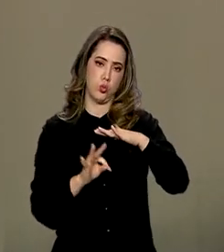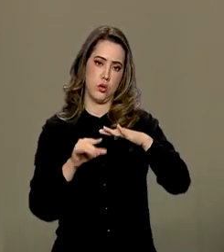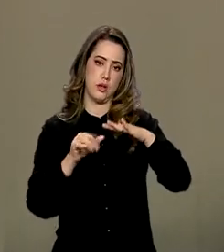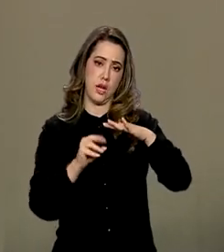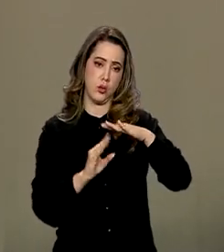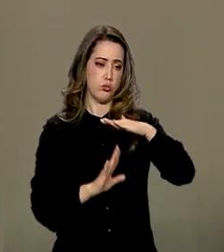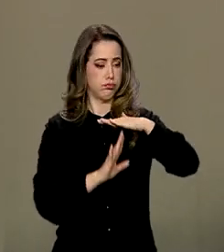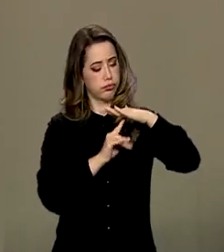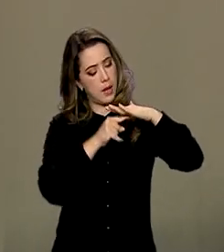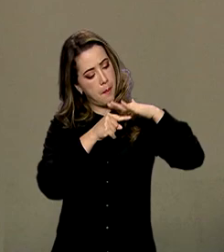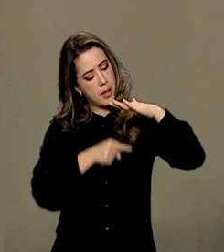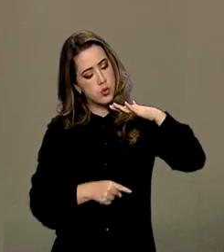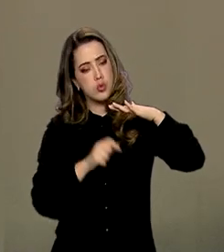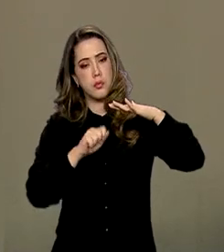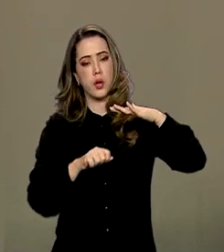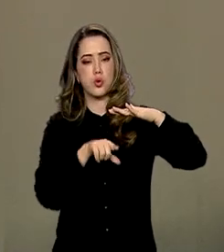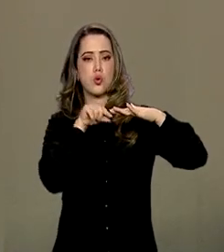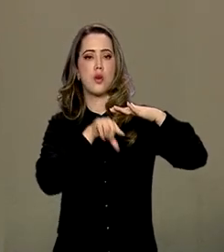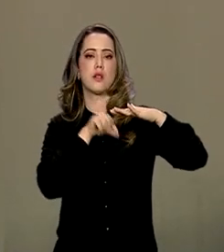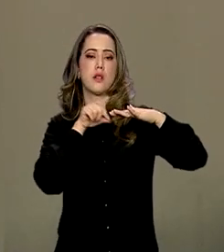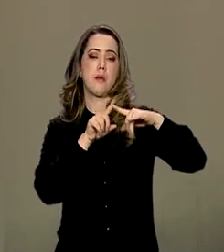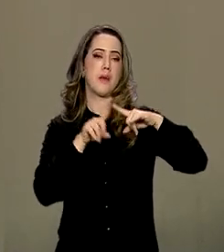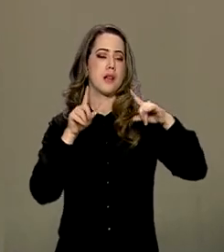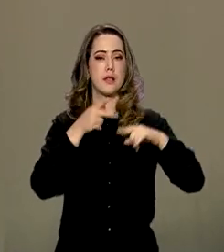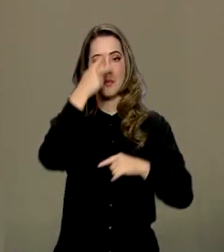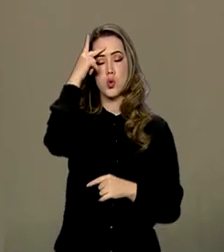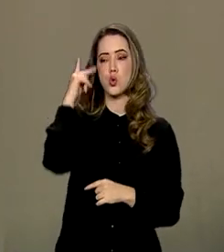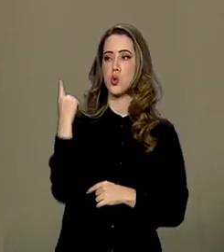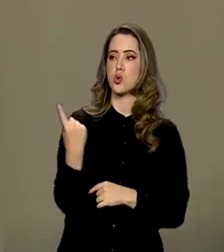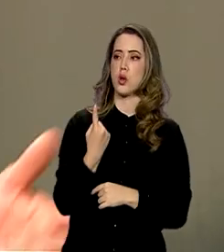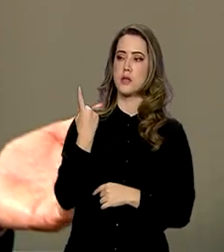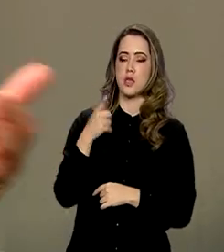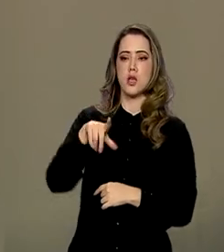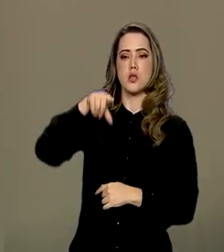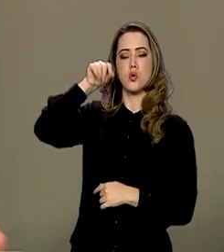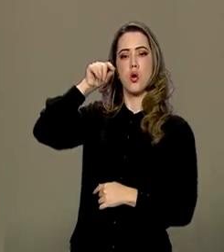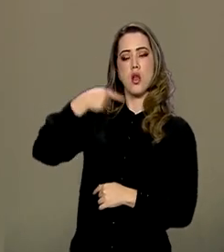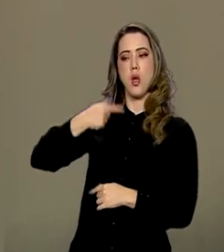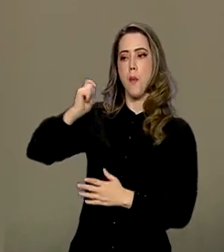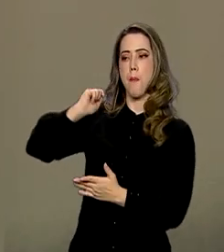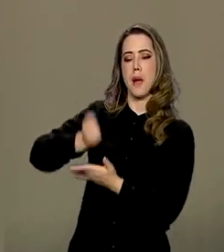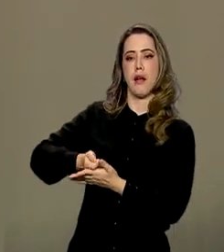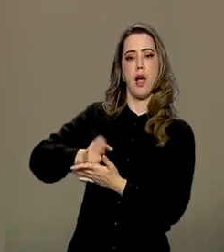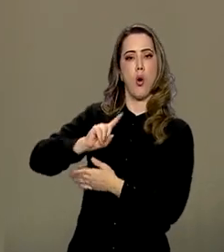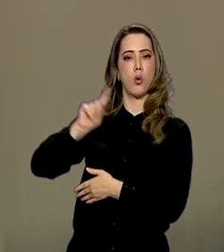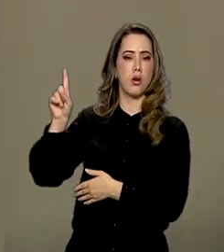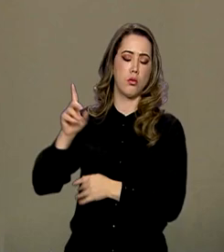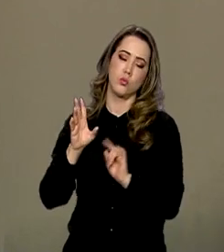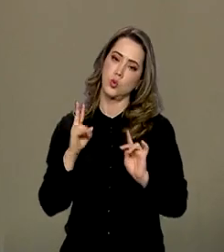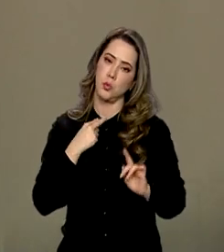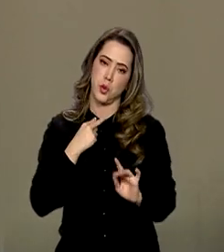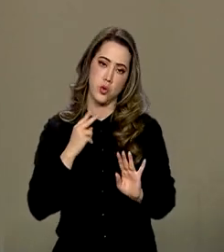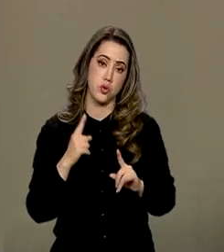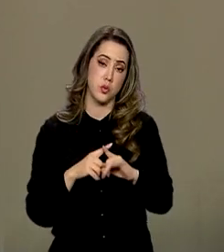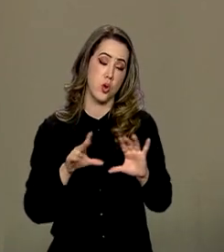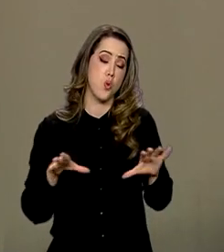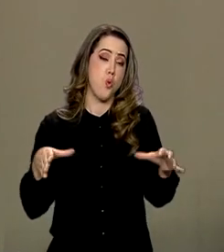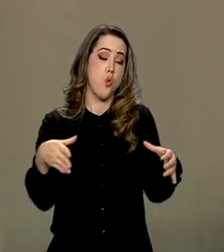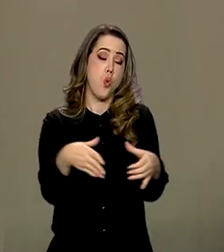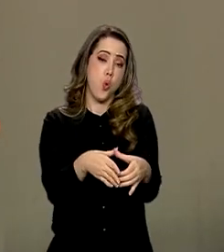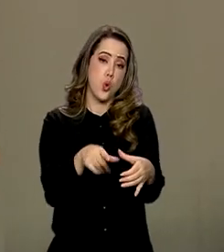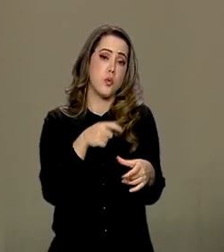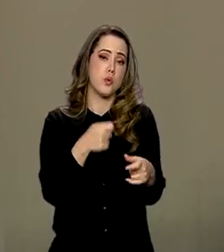O que não pode é alguém individualmente querer tomar a decisão. Eu vou ou não vou colaborar? Porque a organização coletiva se decide